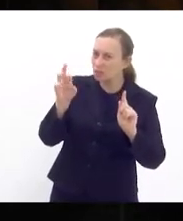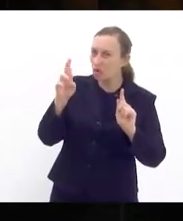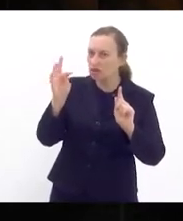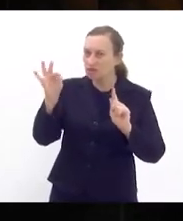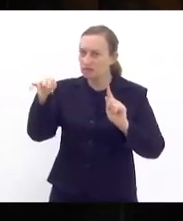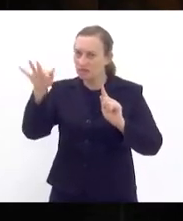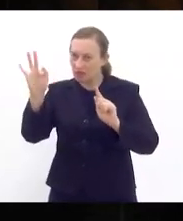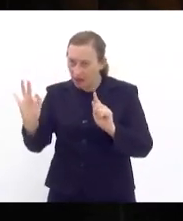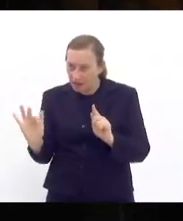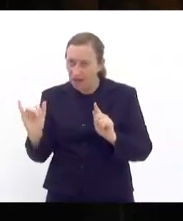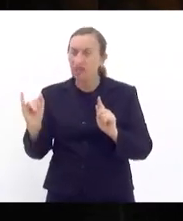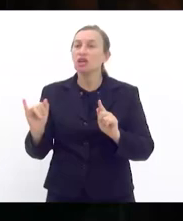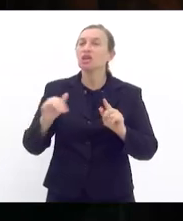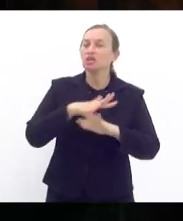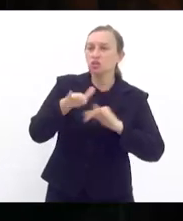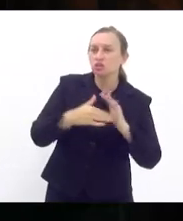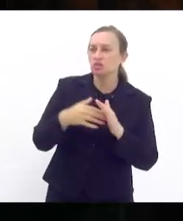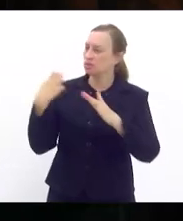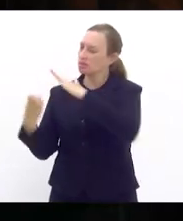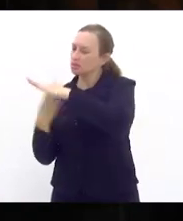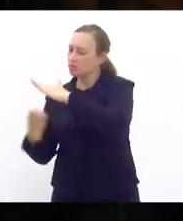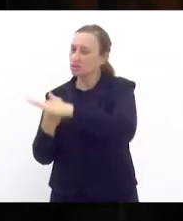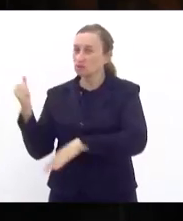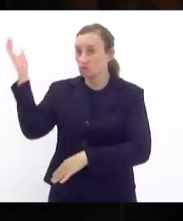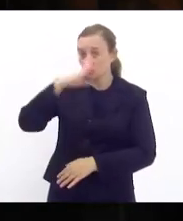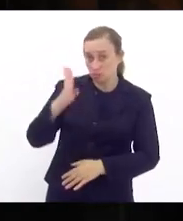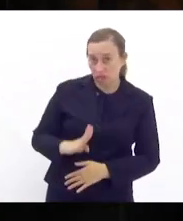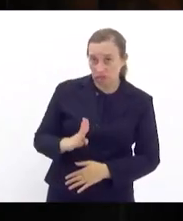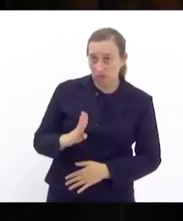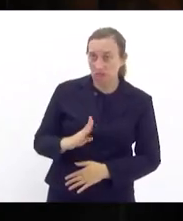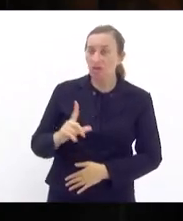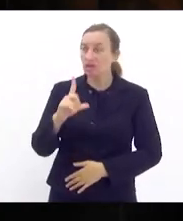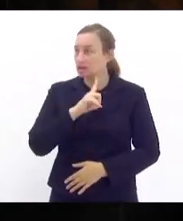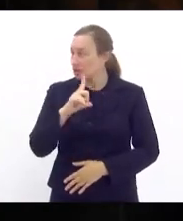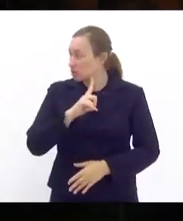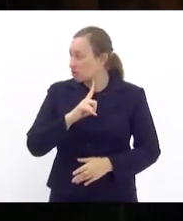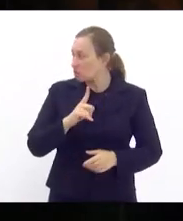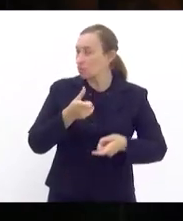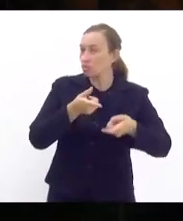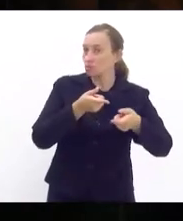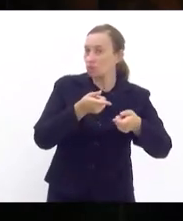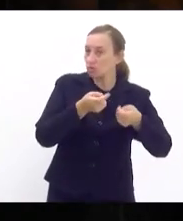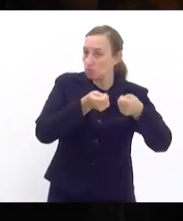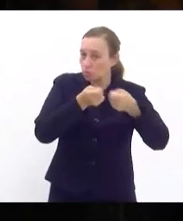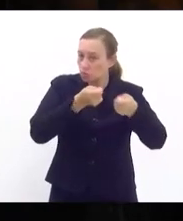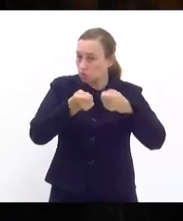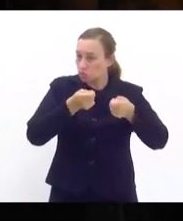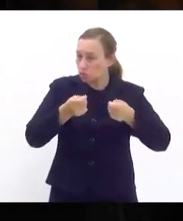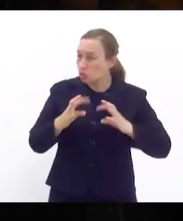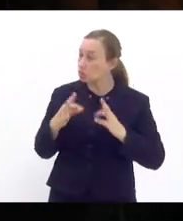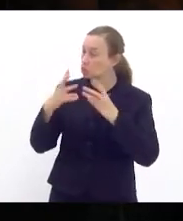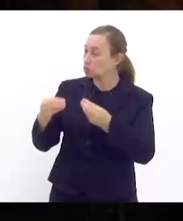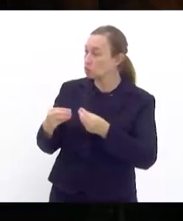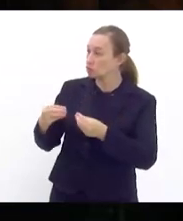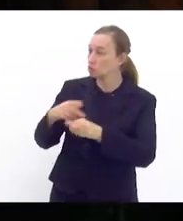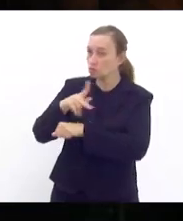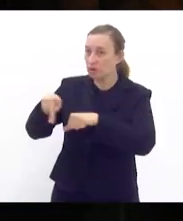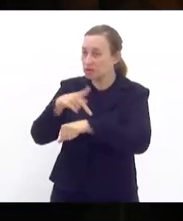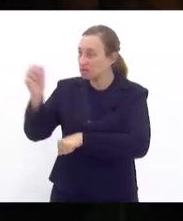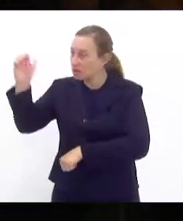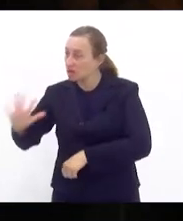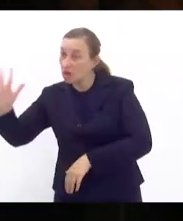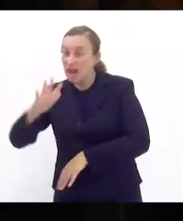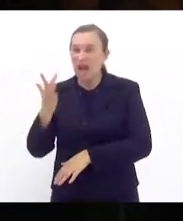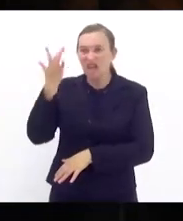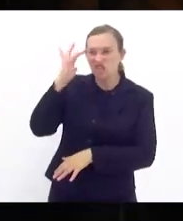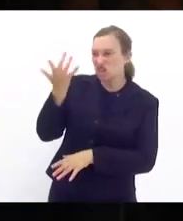empresas para que no Brasil elas tenham a regulação que elas têm em todos os outros países da Europa não dá para